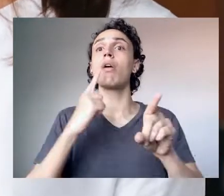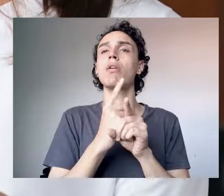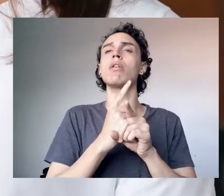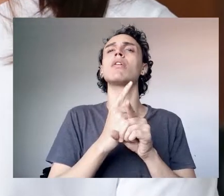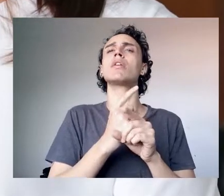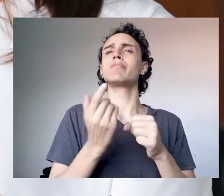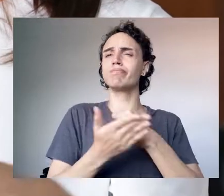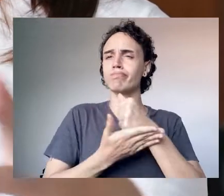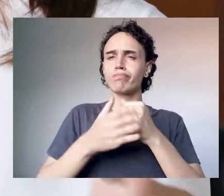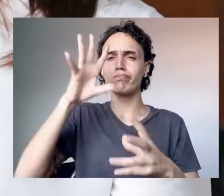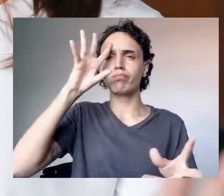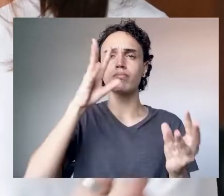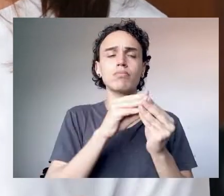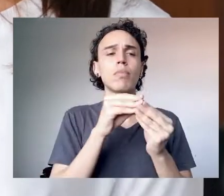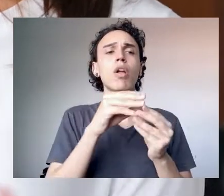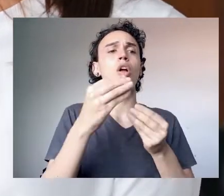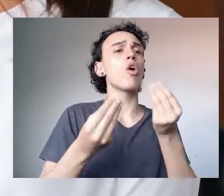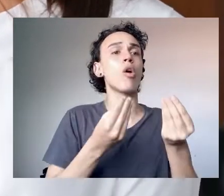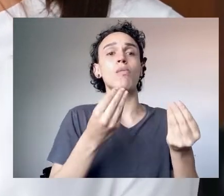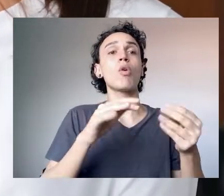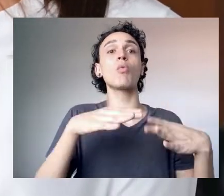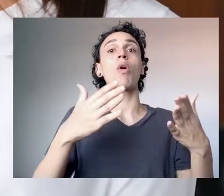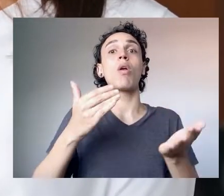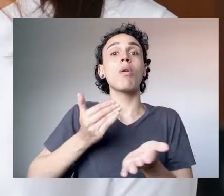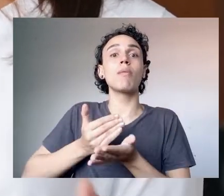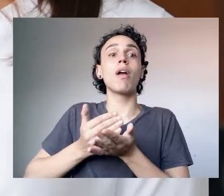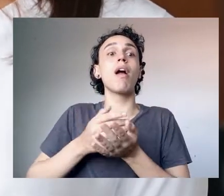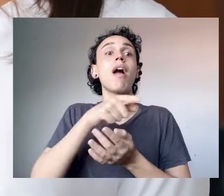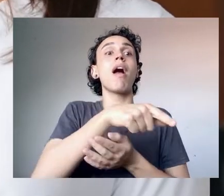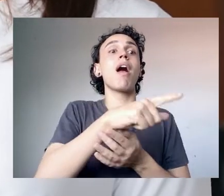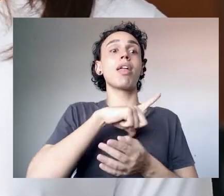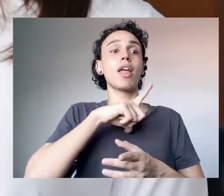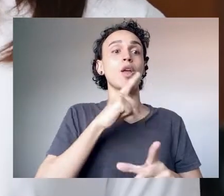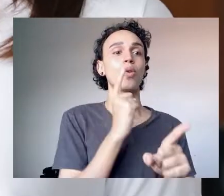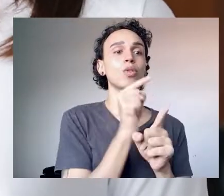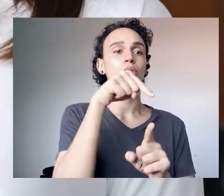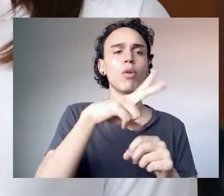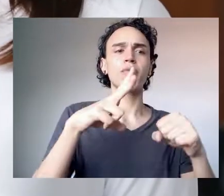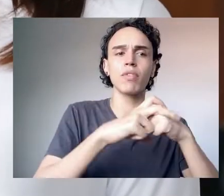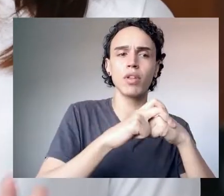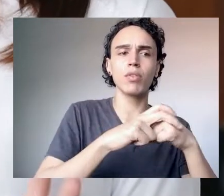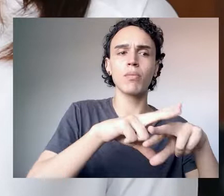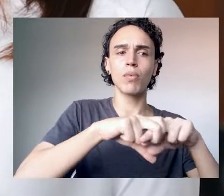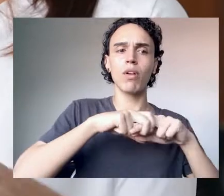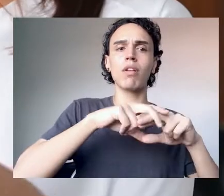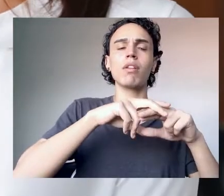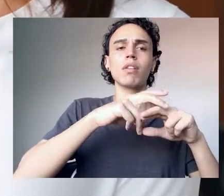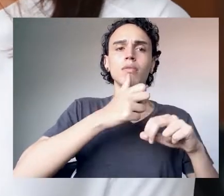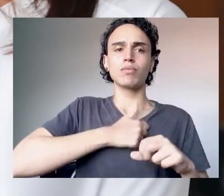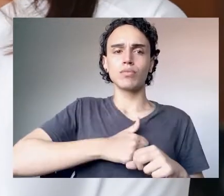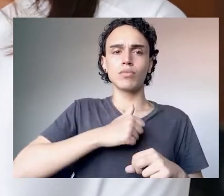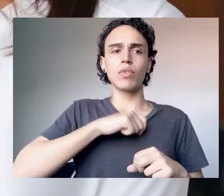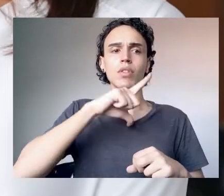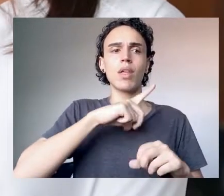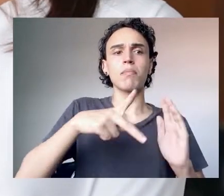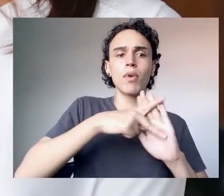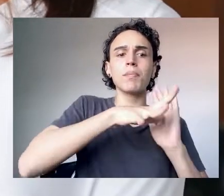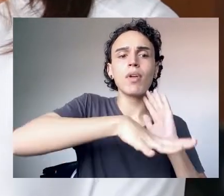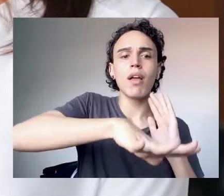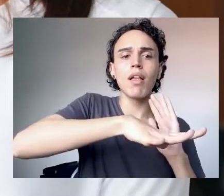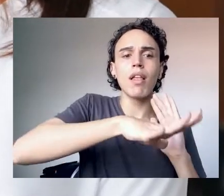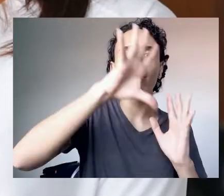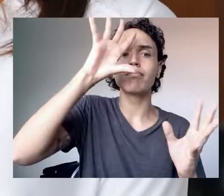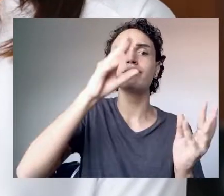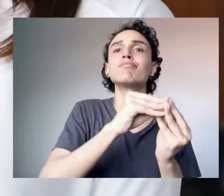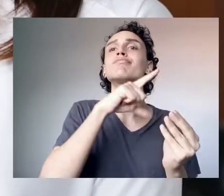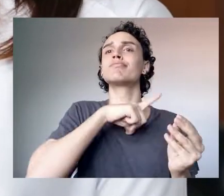dizer de onde veio aquele esgoto e identificar. Bom, se a gente encontrou vírus numa